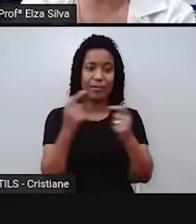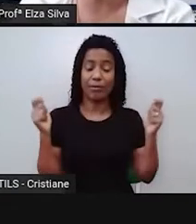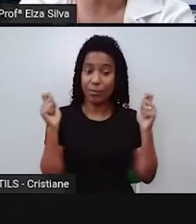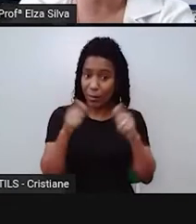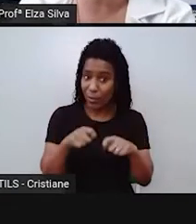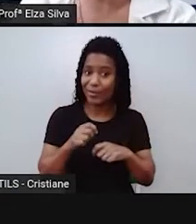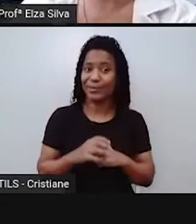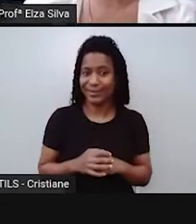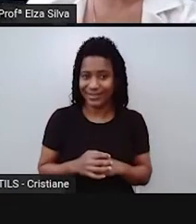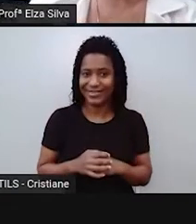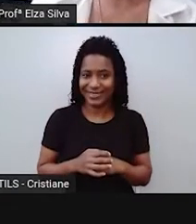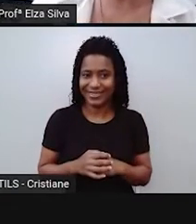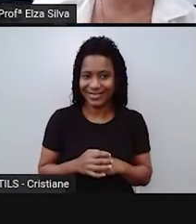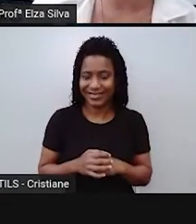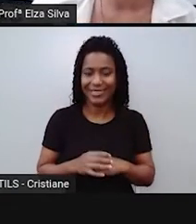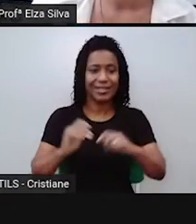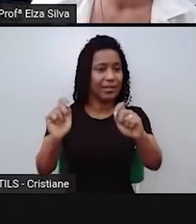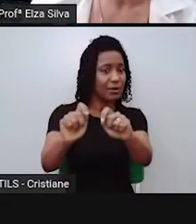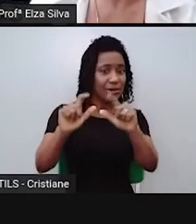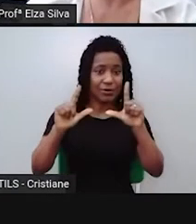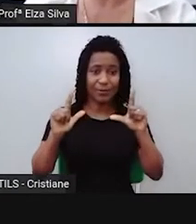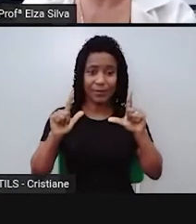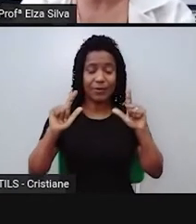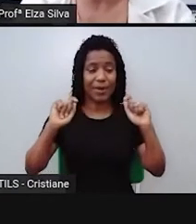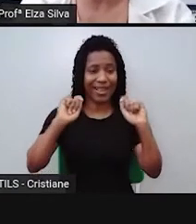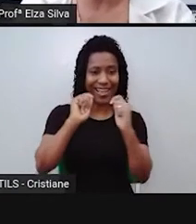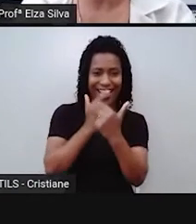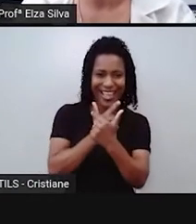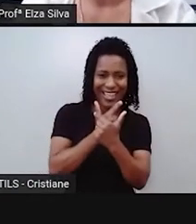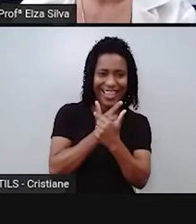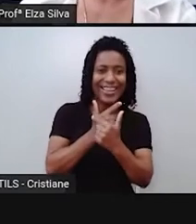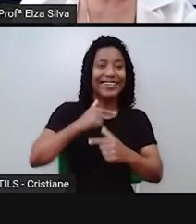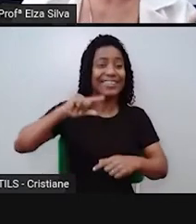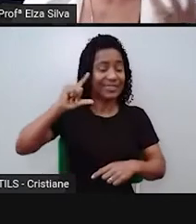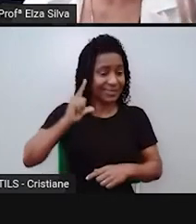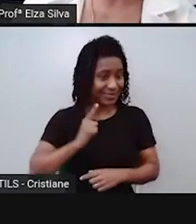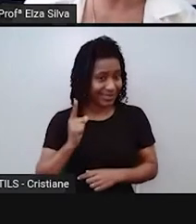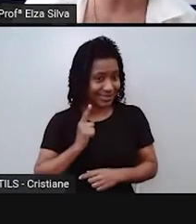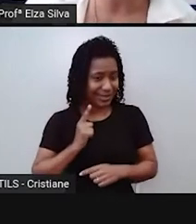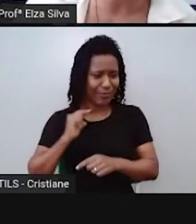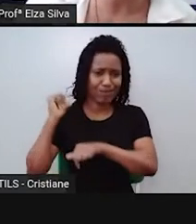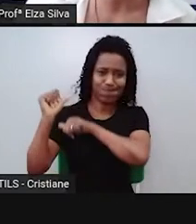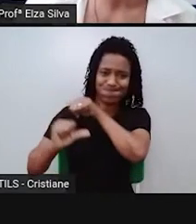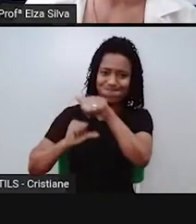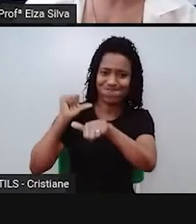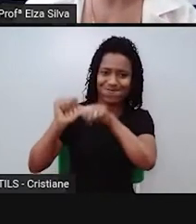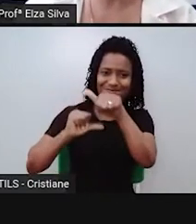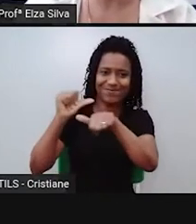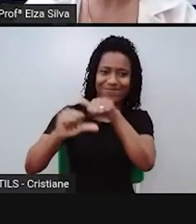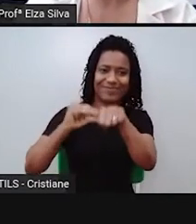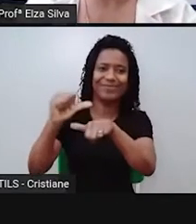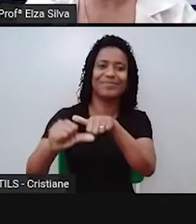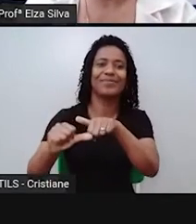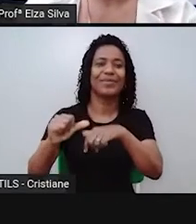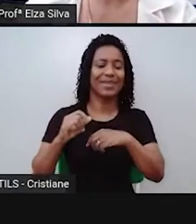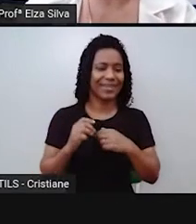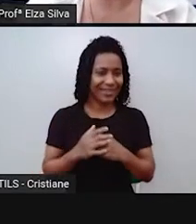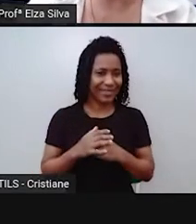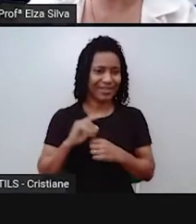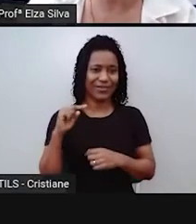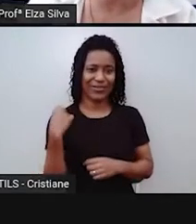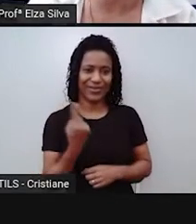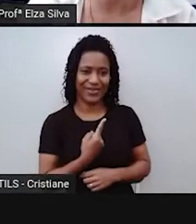processo constante de recriação. Justamente por isso, pela capacidade que nós temos de ser